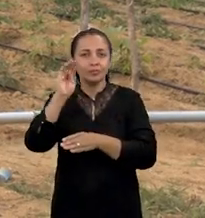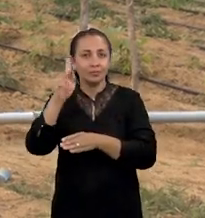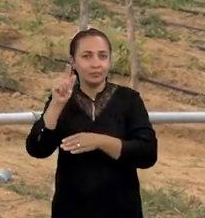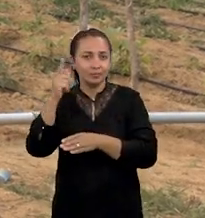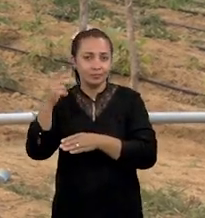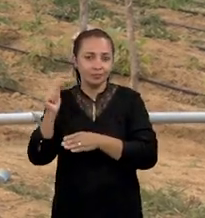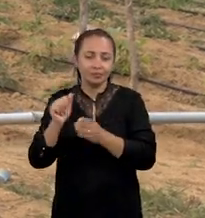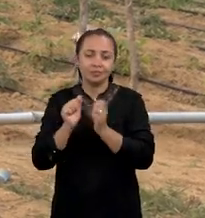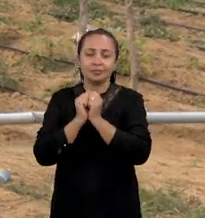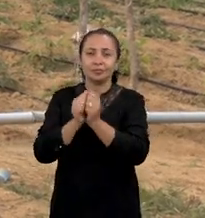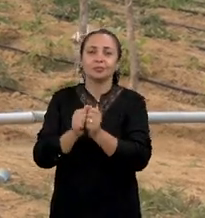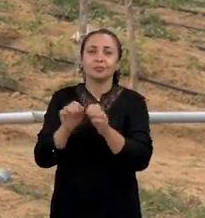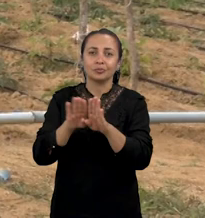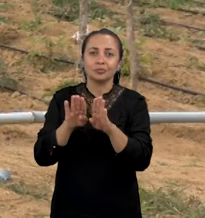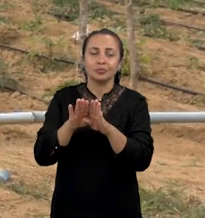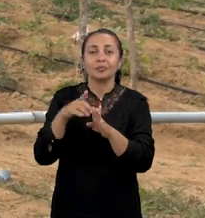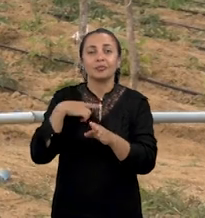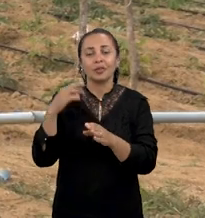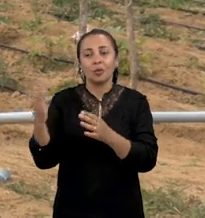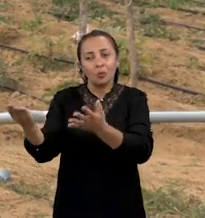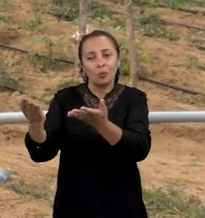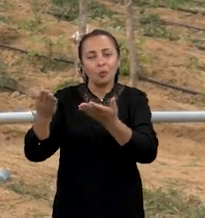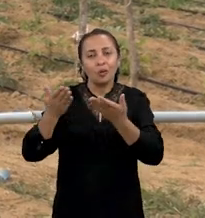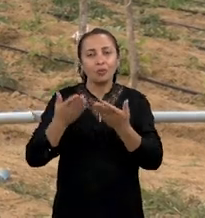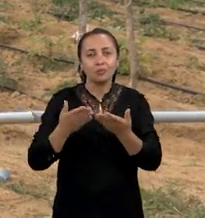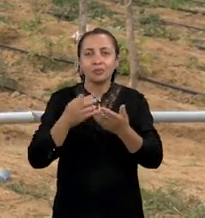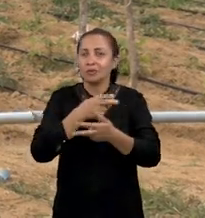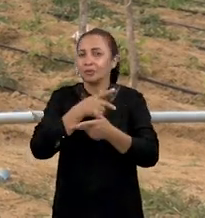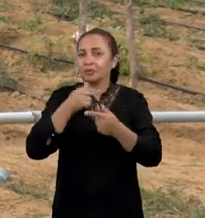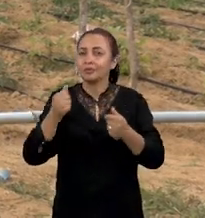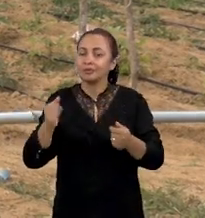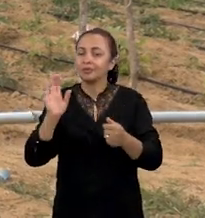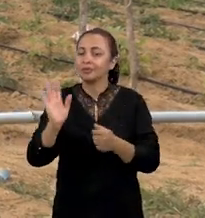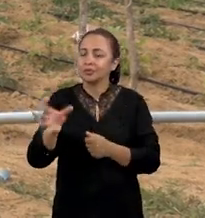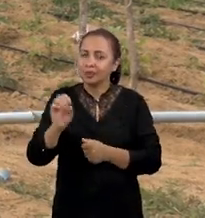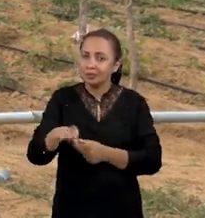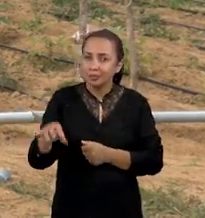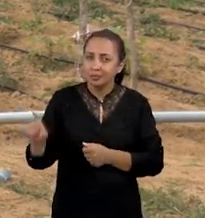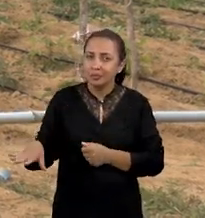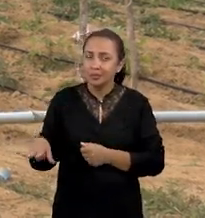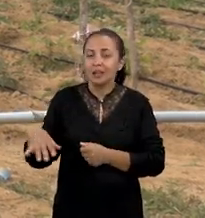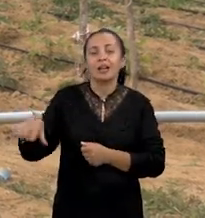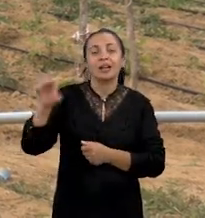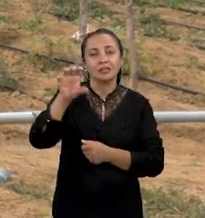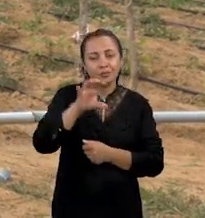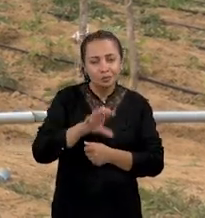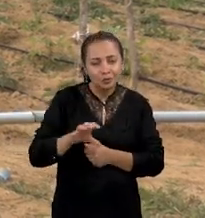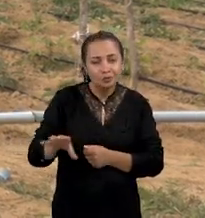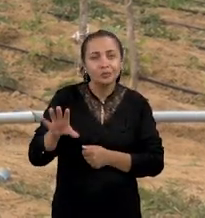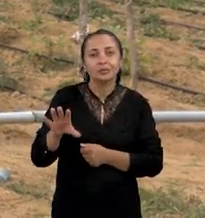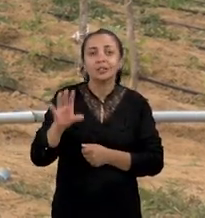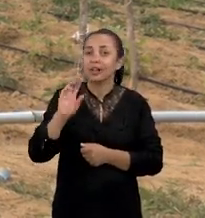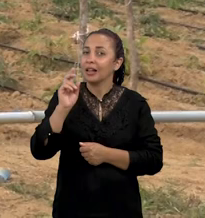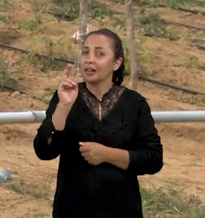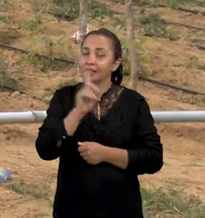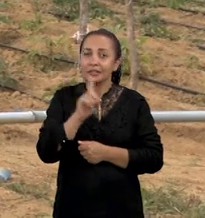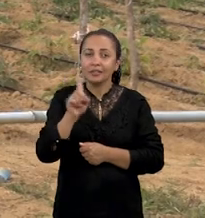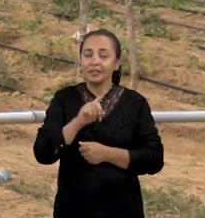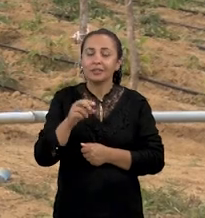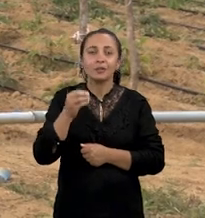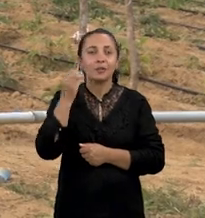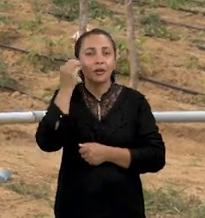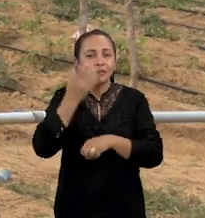de Pesquisa de Mandioca e Futicultura, nós recebemos variedades que já são cultivadas em outros ambientes e que não foram